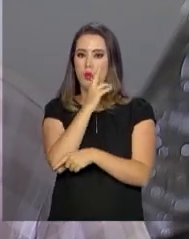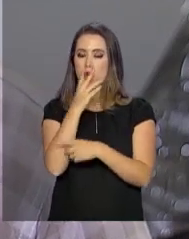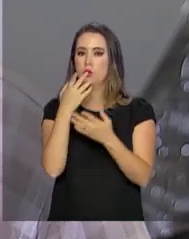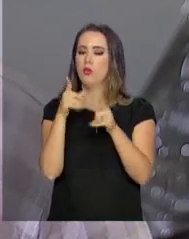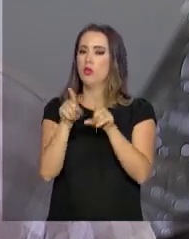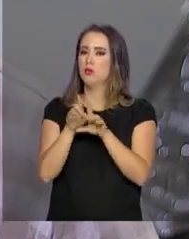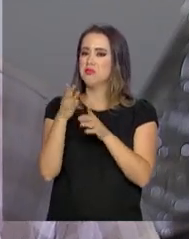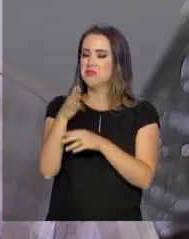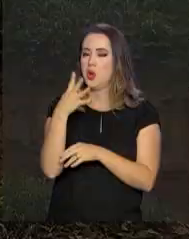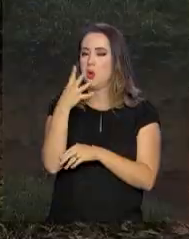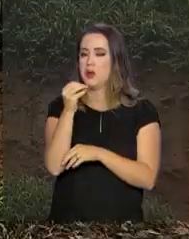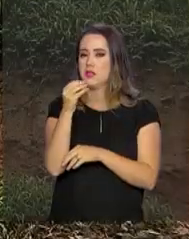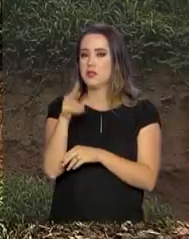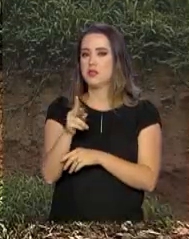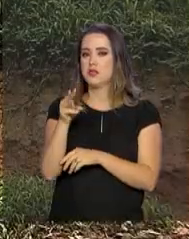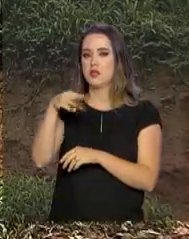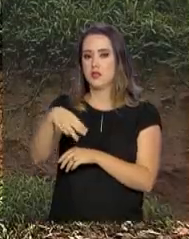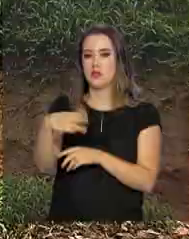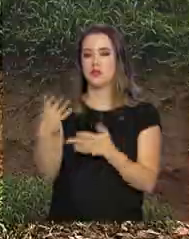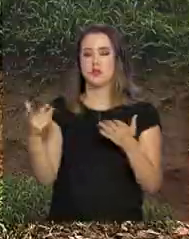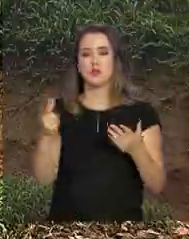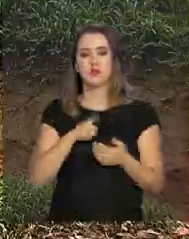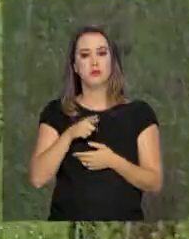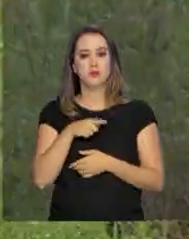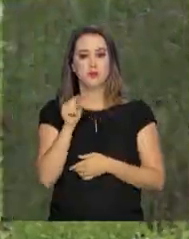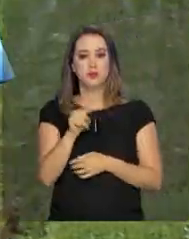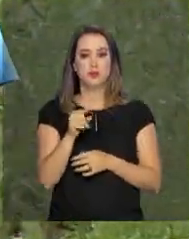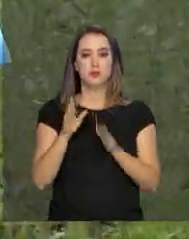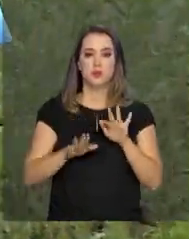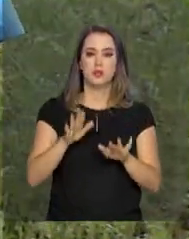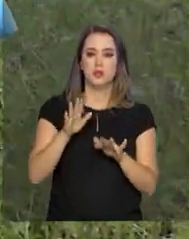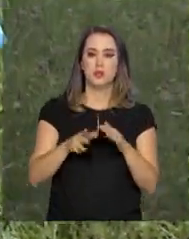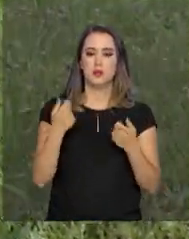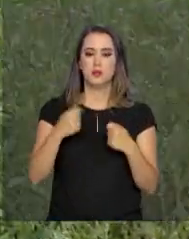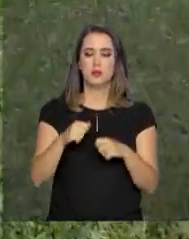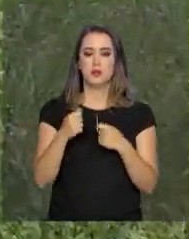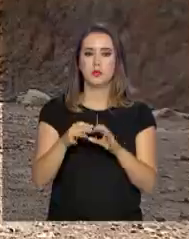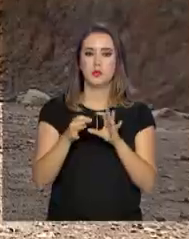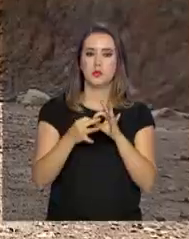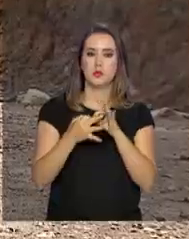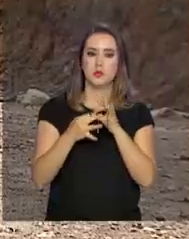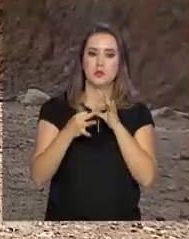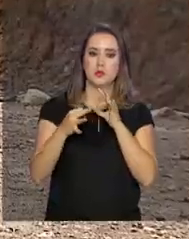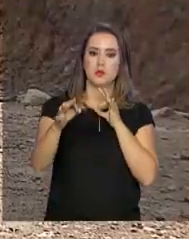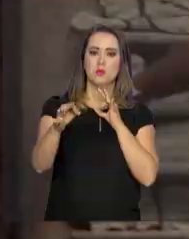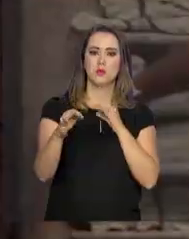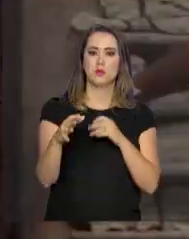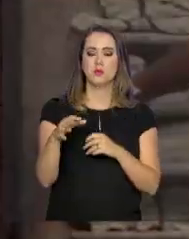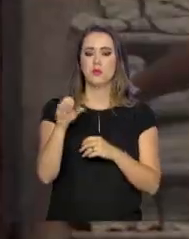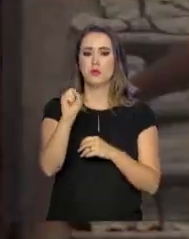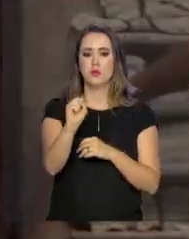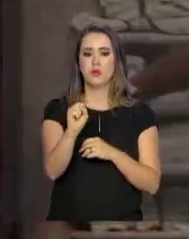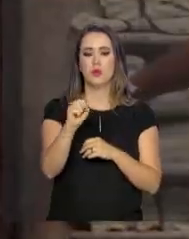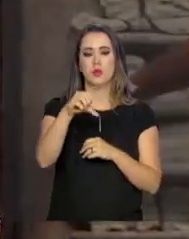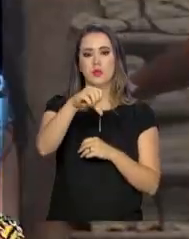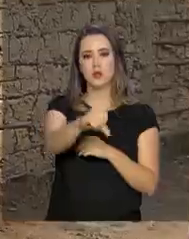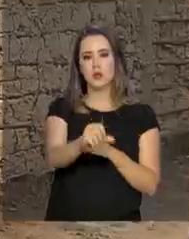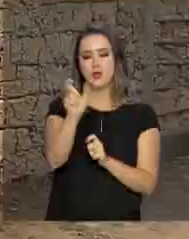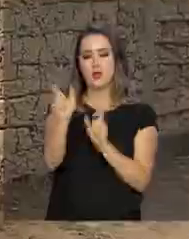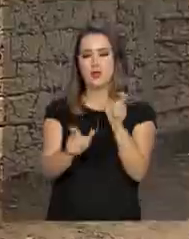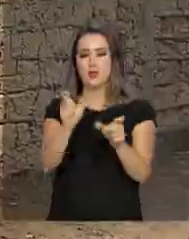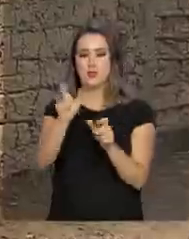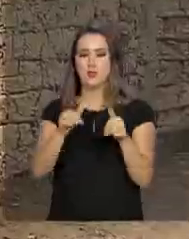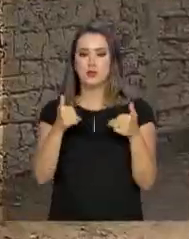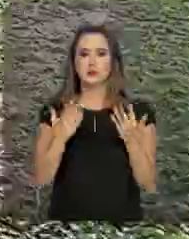de 400 quilômetros. Uma vez que, muitas vezes, a gente tem que deslocar em torno de 8, 9 pacientes.